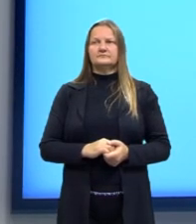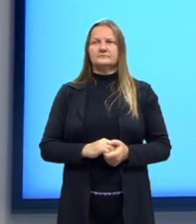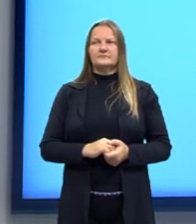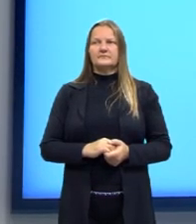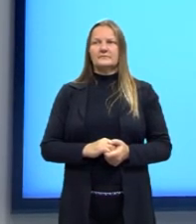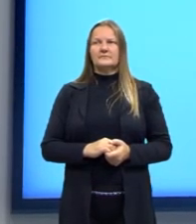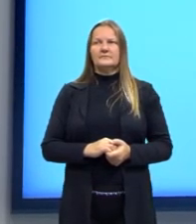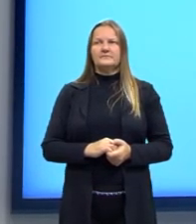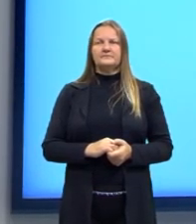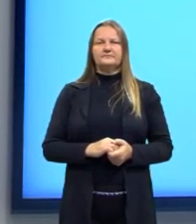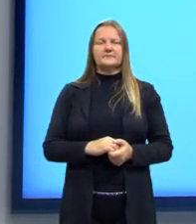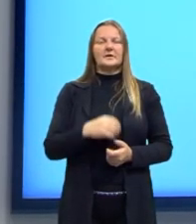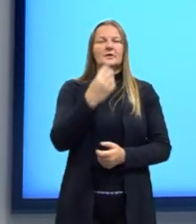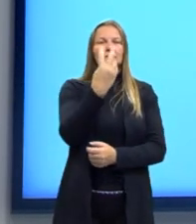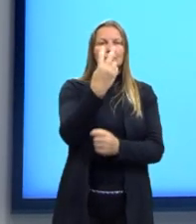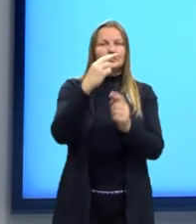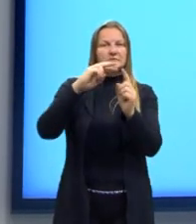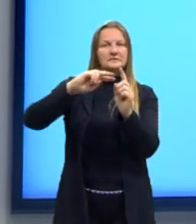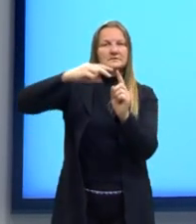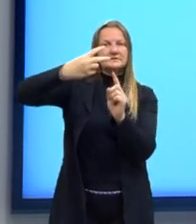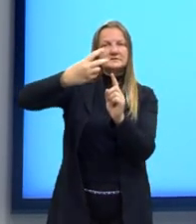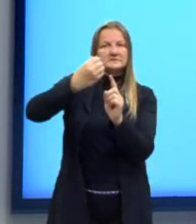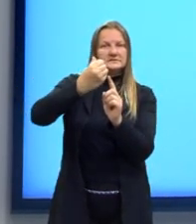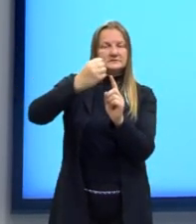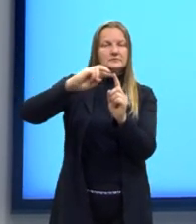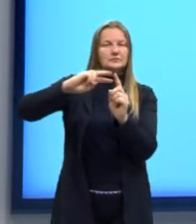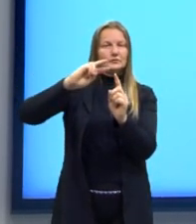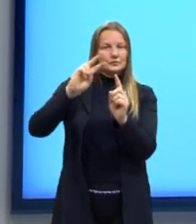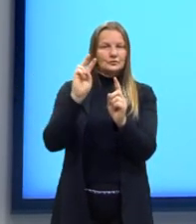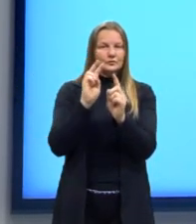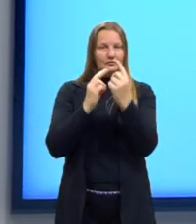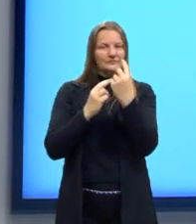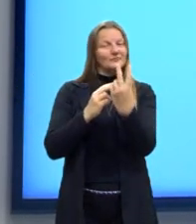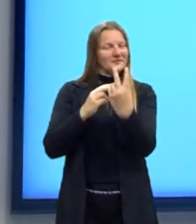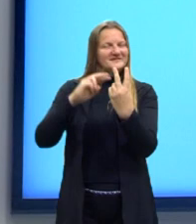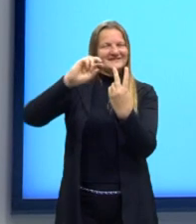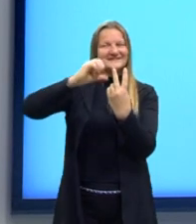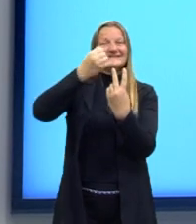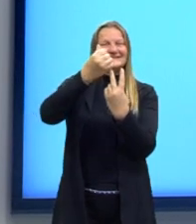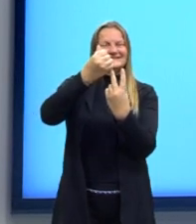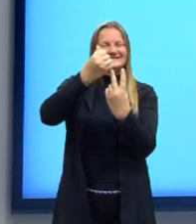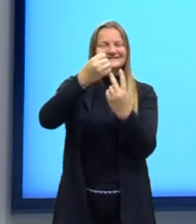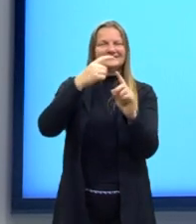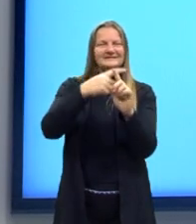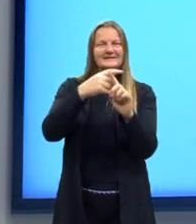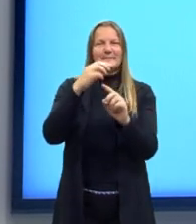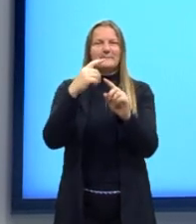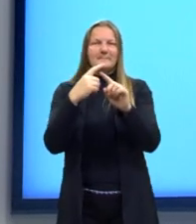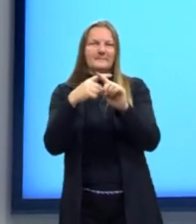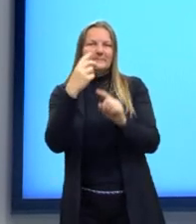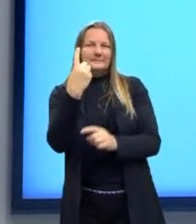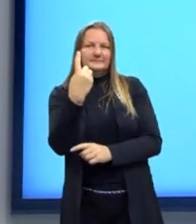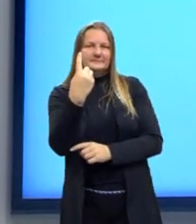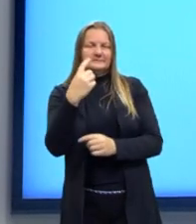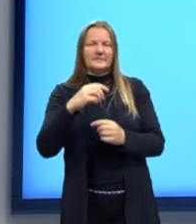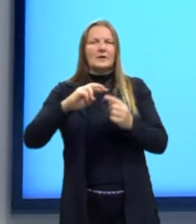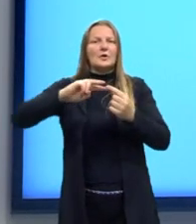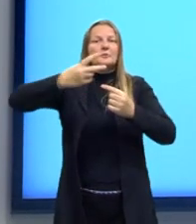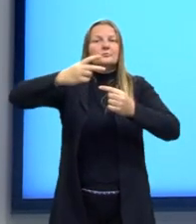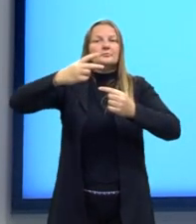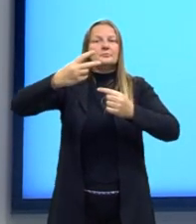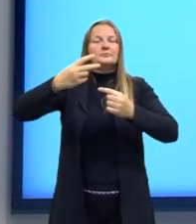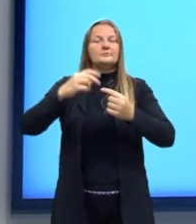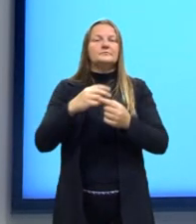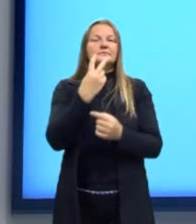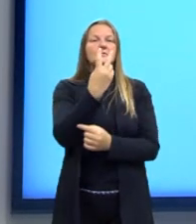teríamos 2 elevado a 6 igual a T mais 1. Resolvendo a nossa potência, 2